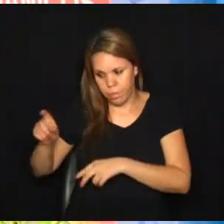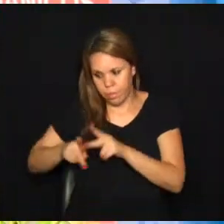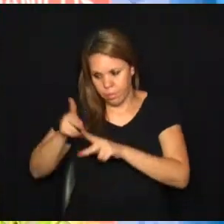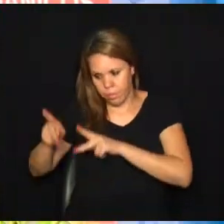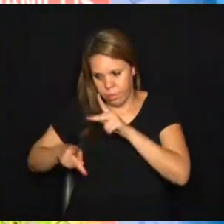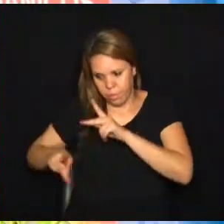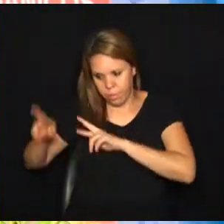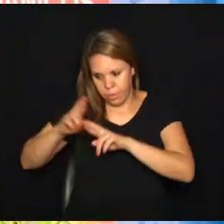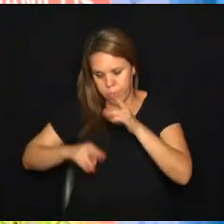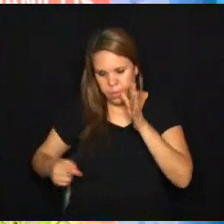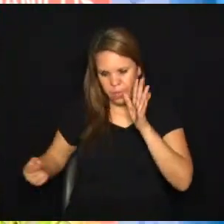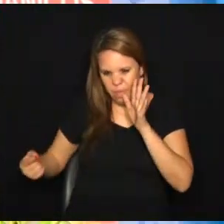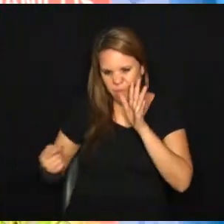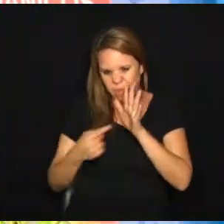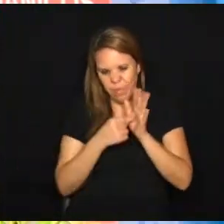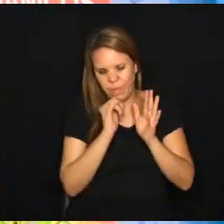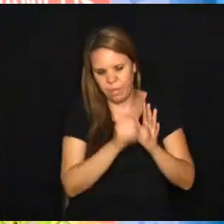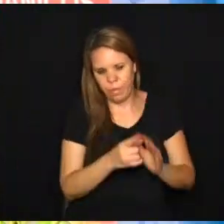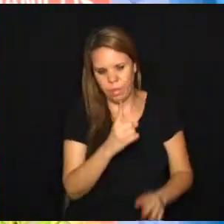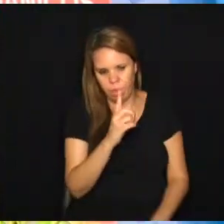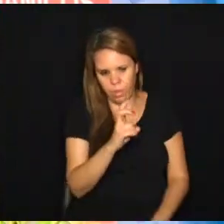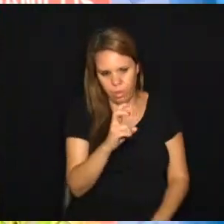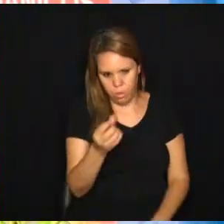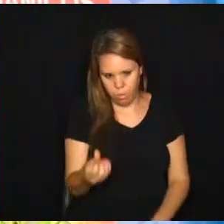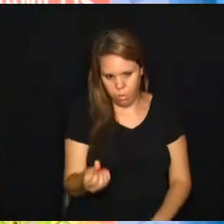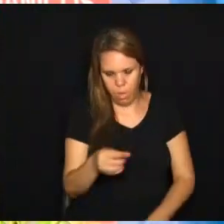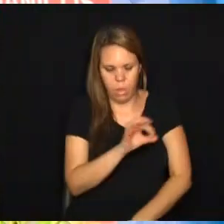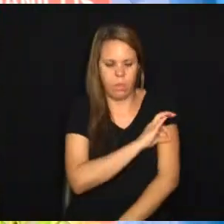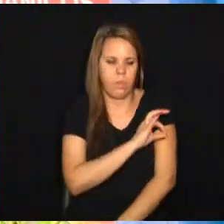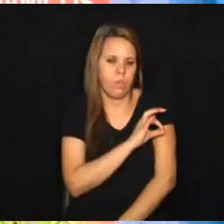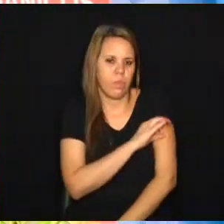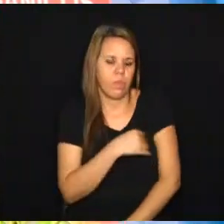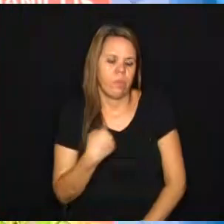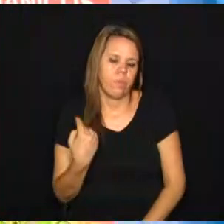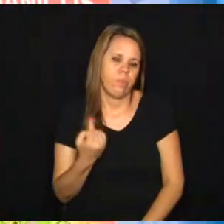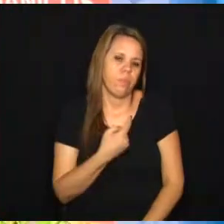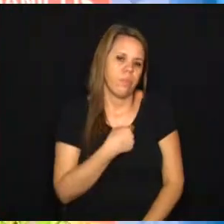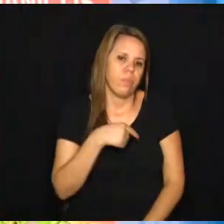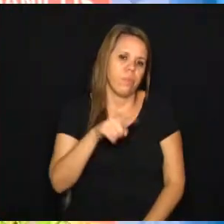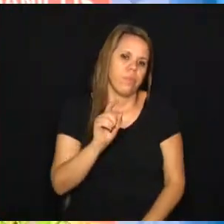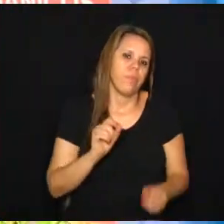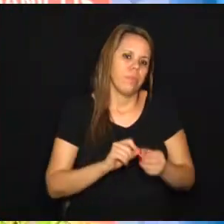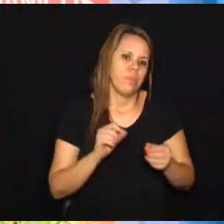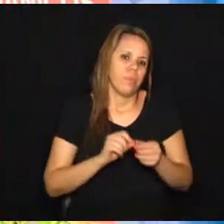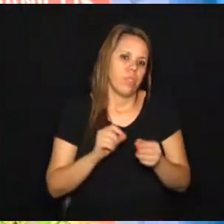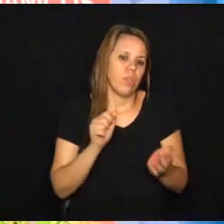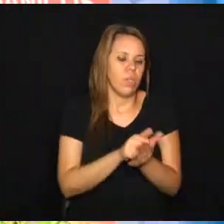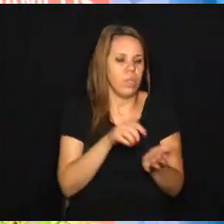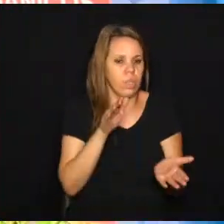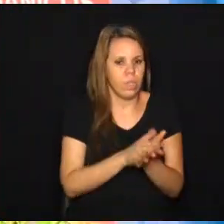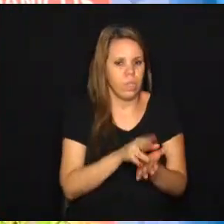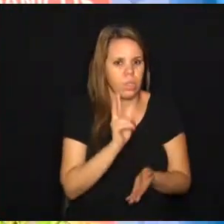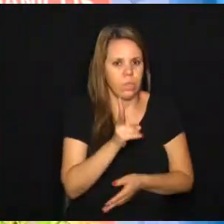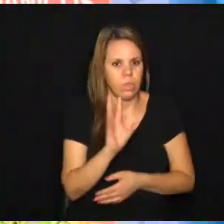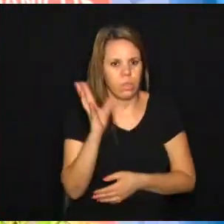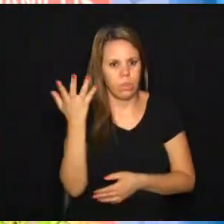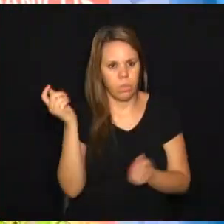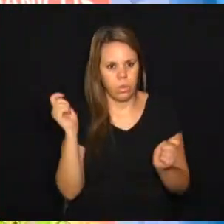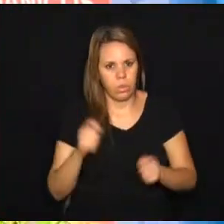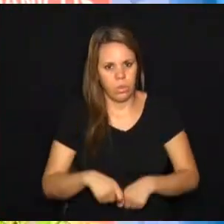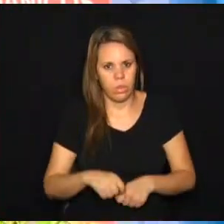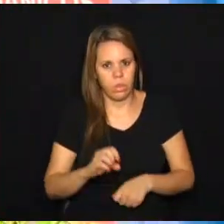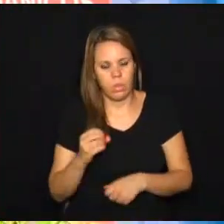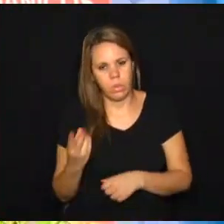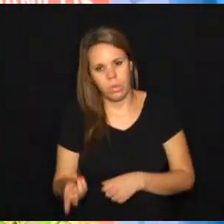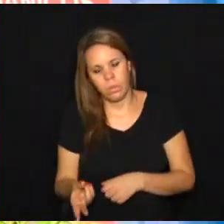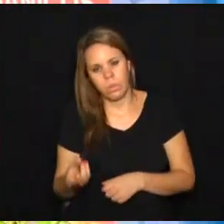mediante denúncia, num 5,6 da prefeitura, a gente vai e faz a autuação sempre que isso é possível, ou